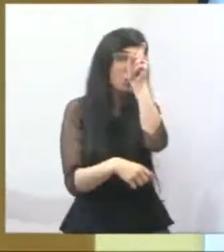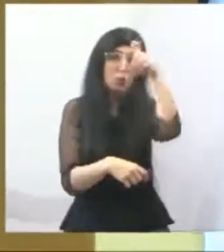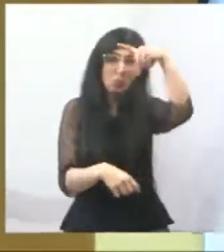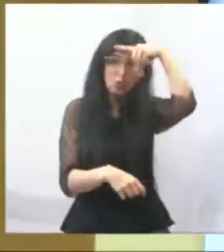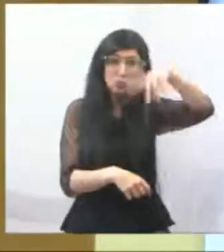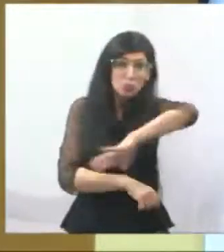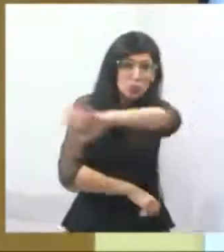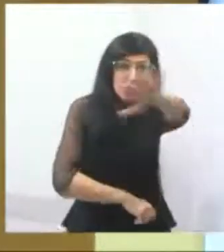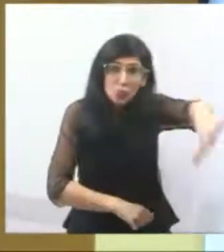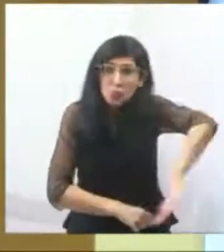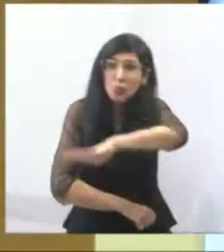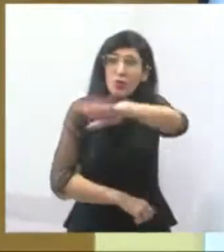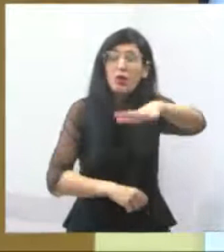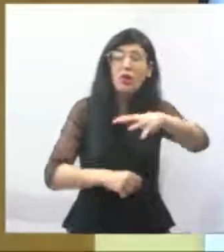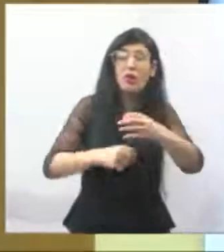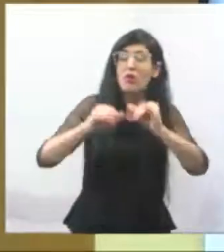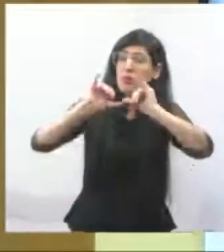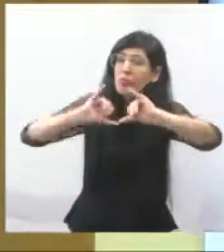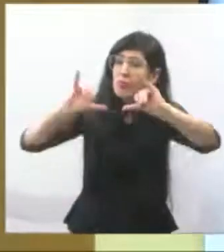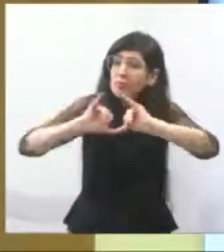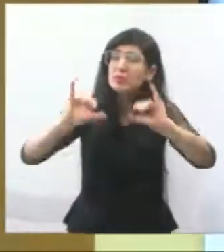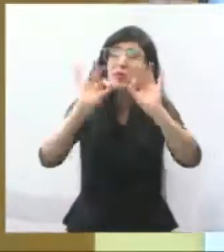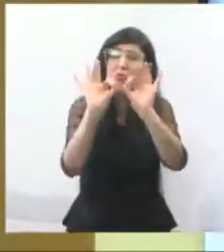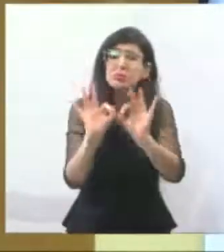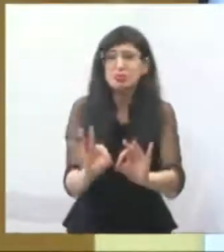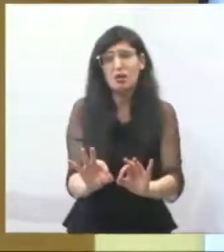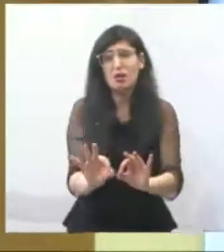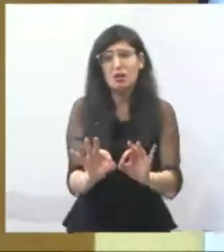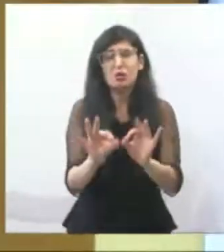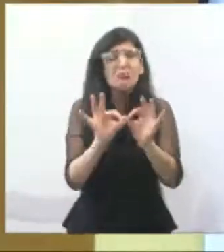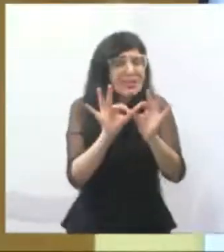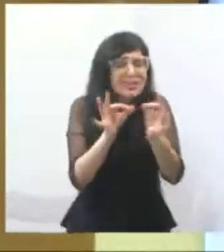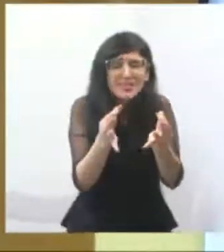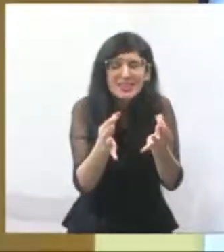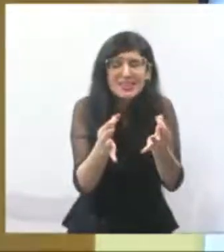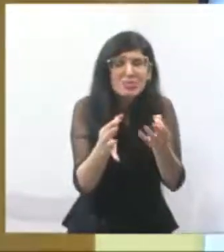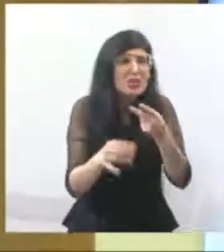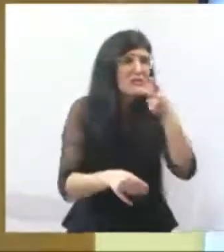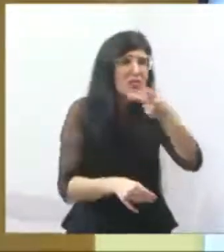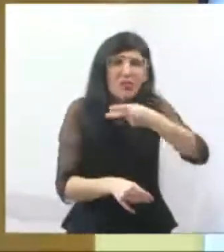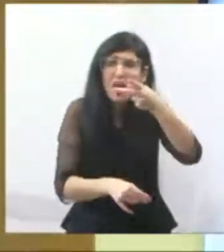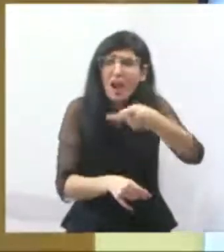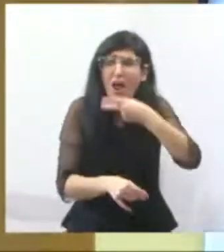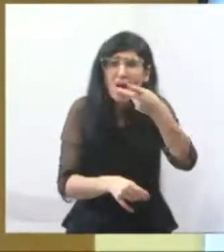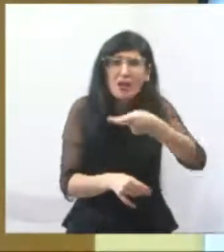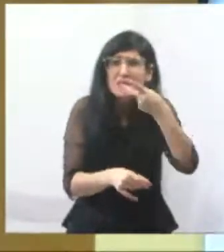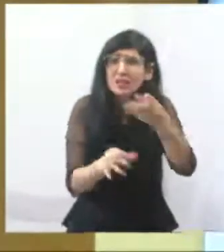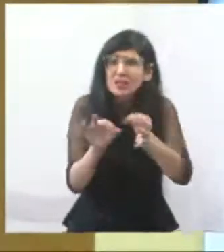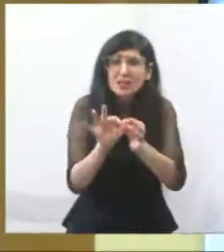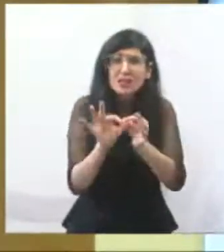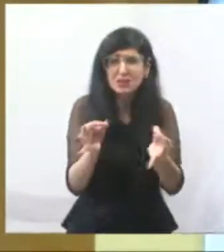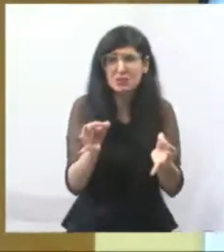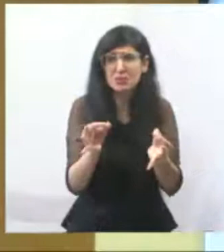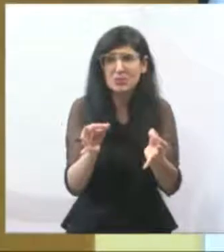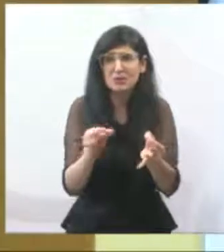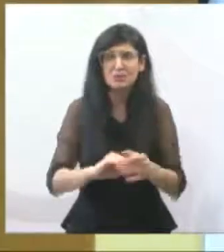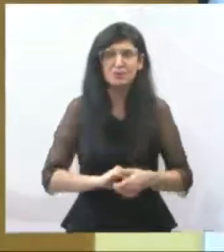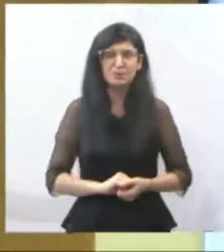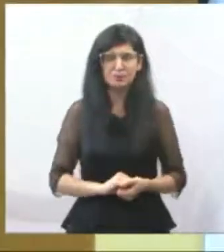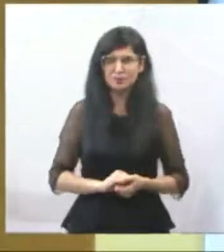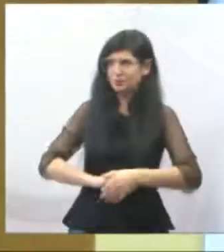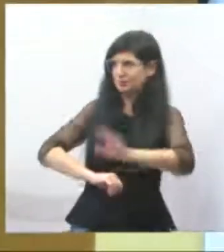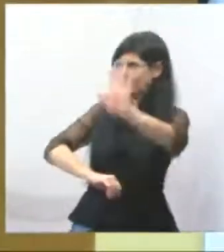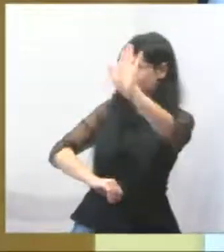esse cidadão também dá um tratamento, um segmento correto nas unidades de saúde. Doutora Marcia, só uma parte,